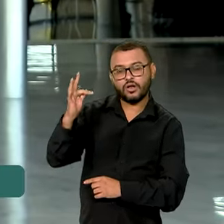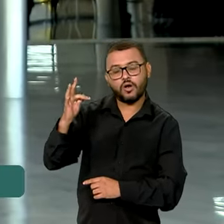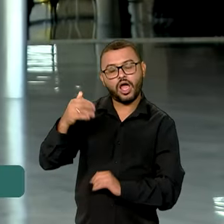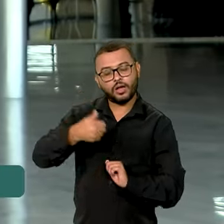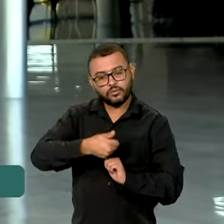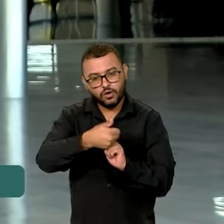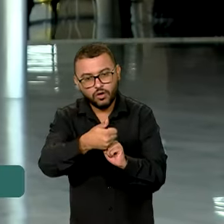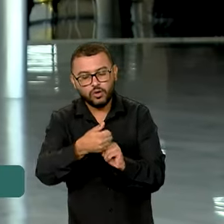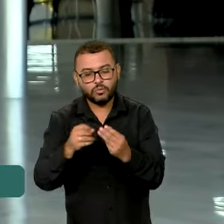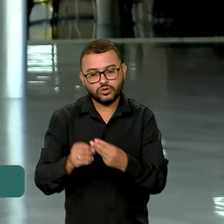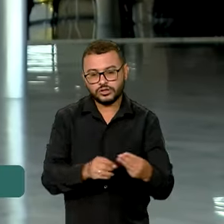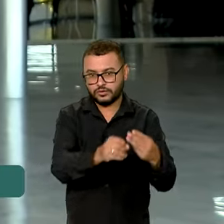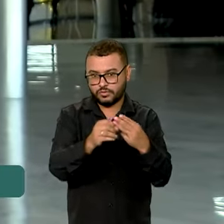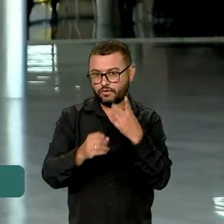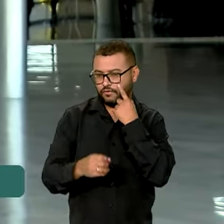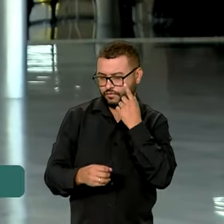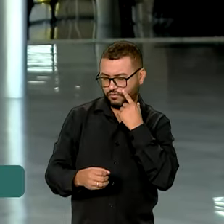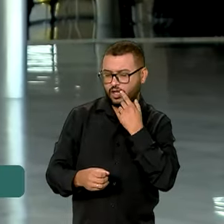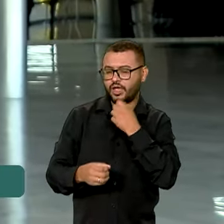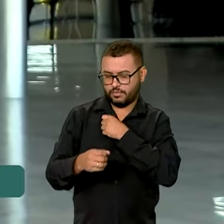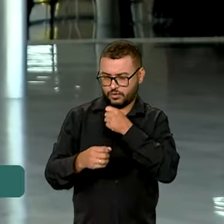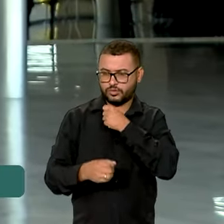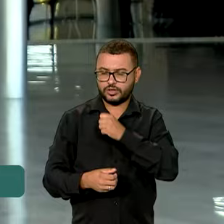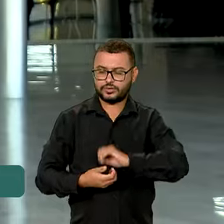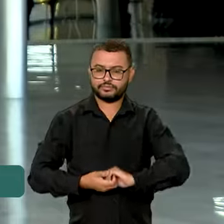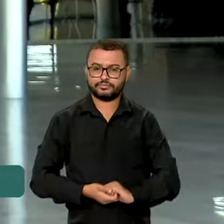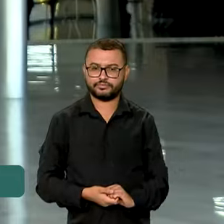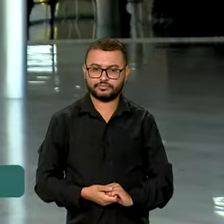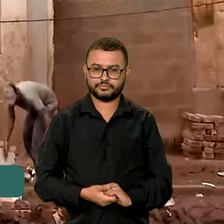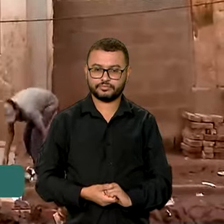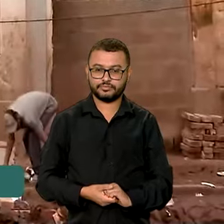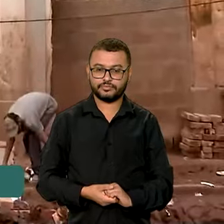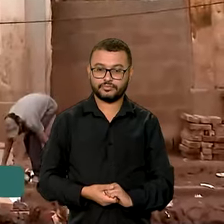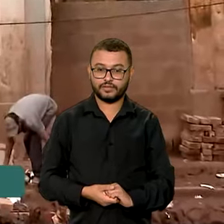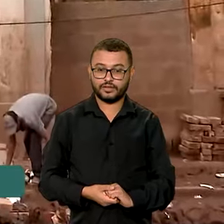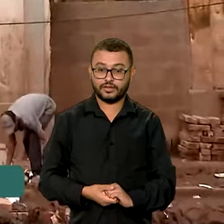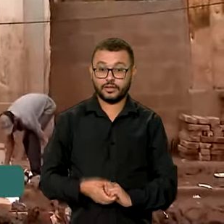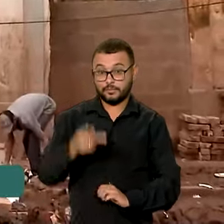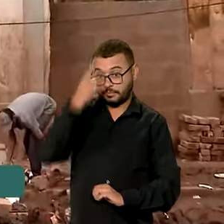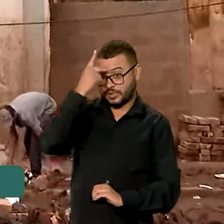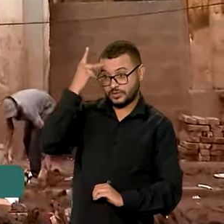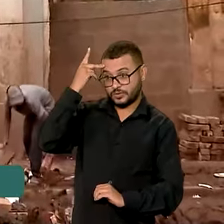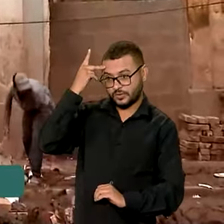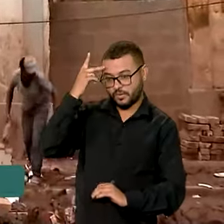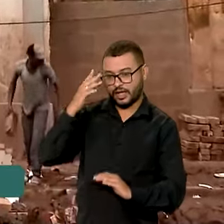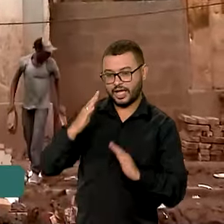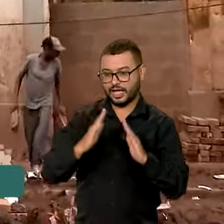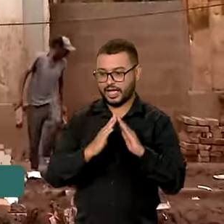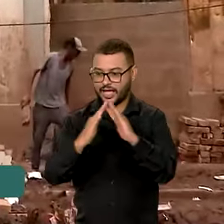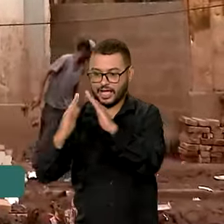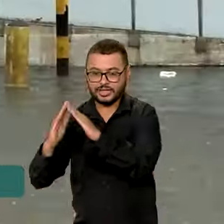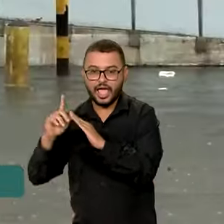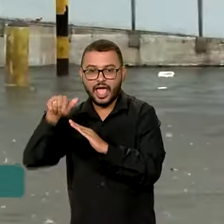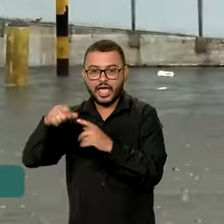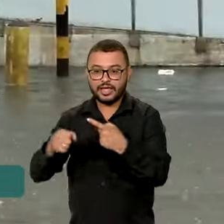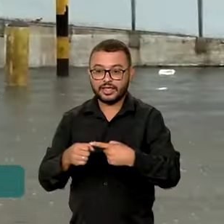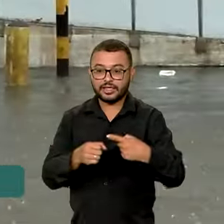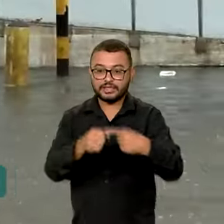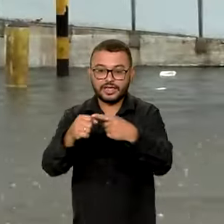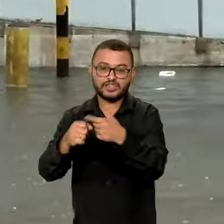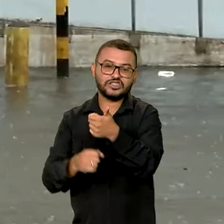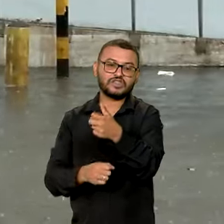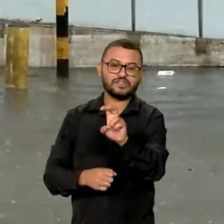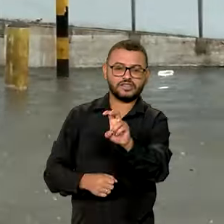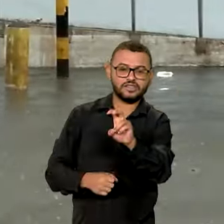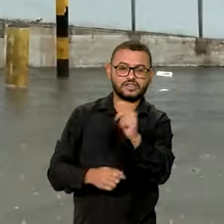e aos municípios. Confira na reportagem de Luana Karen. Moradores de 15 cidades do Rio Grande do Sul